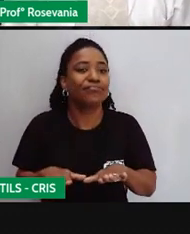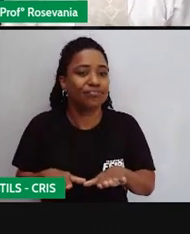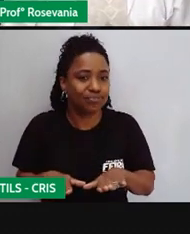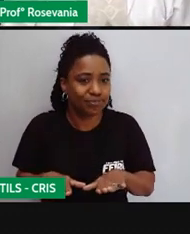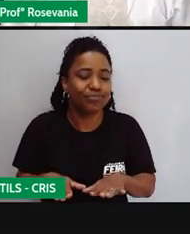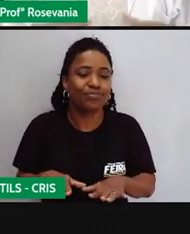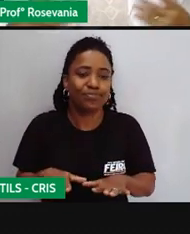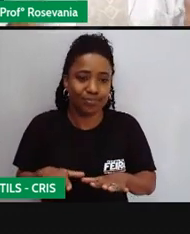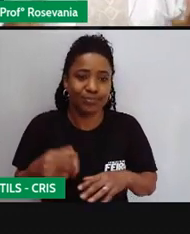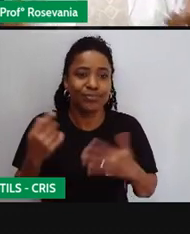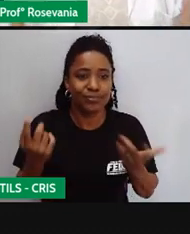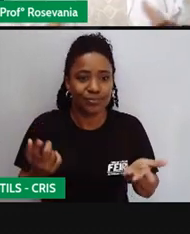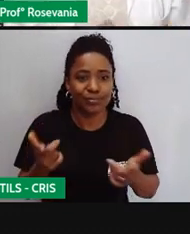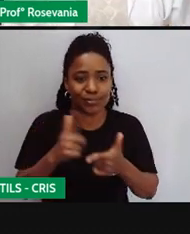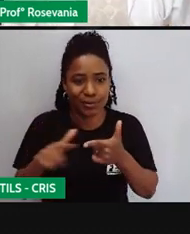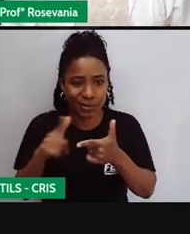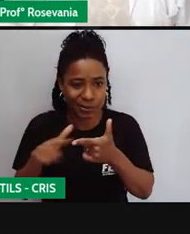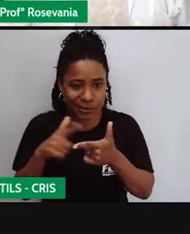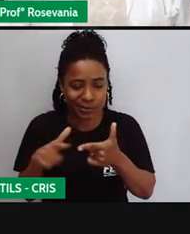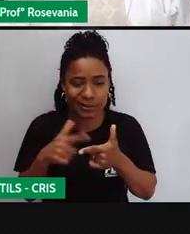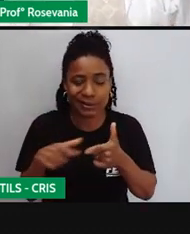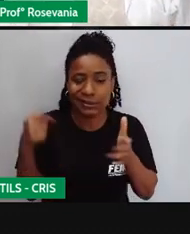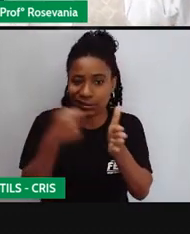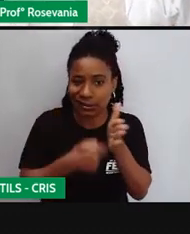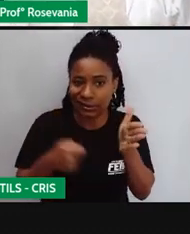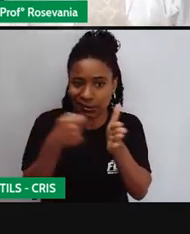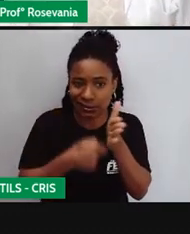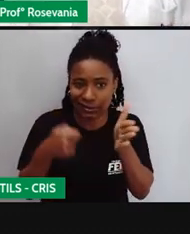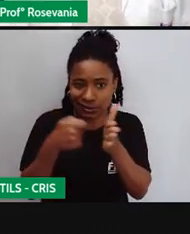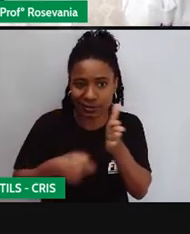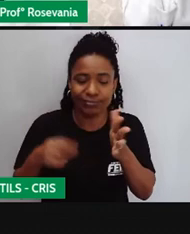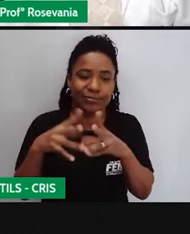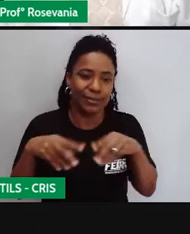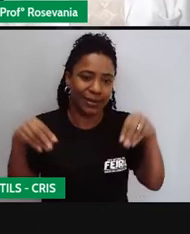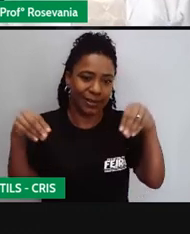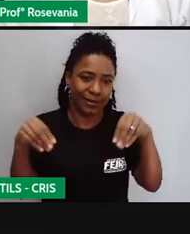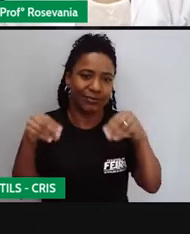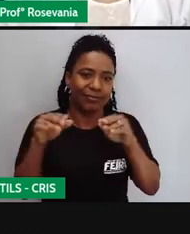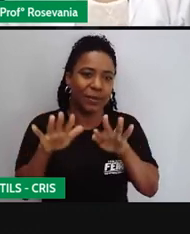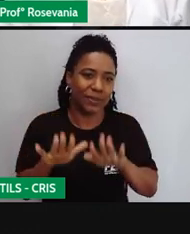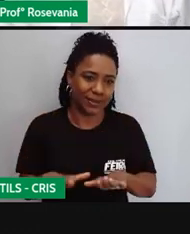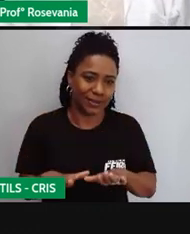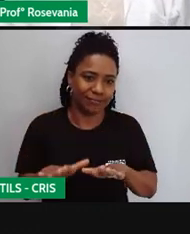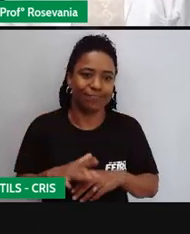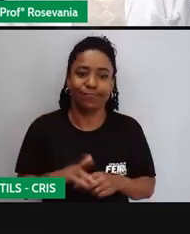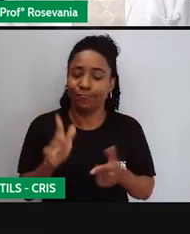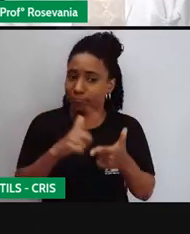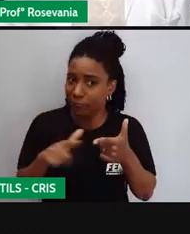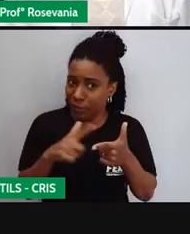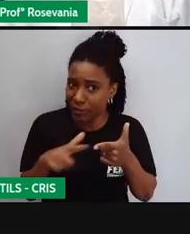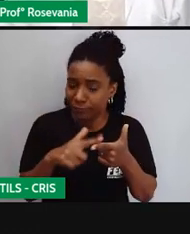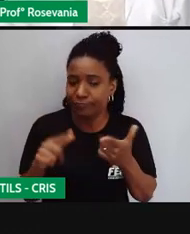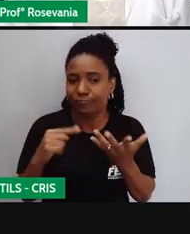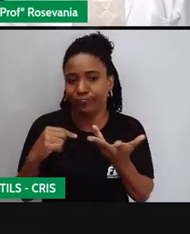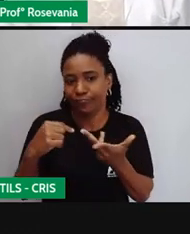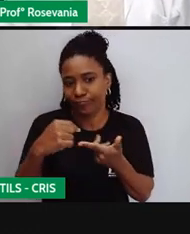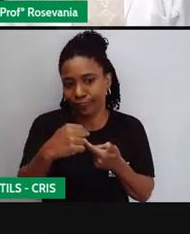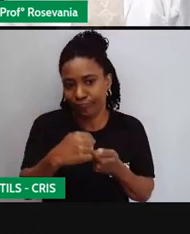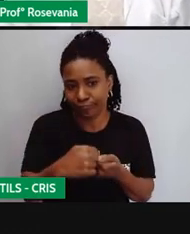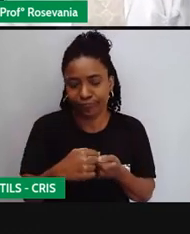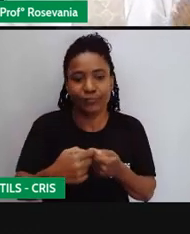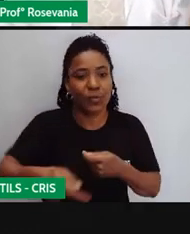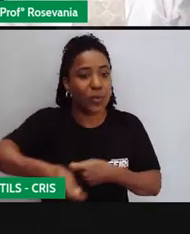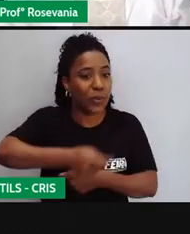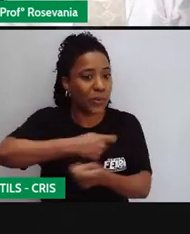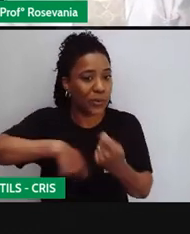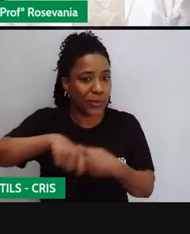se lutar cada dia para manter suas terras. Então, tem uma série de questões com relação ao agronegócio.